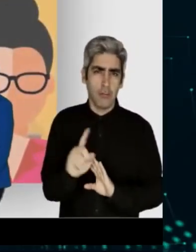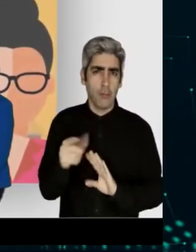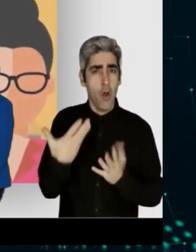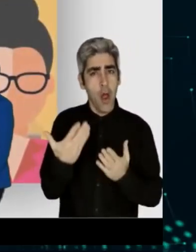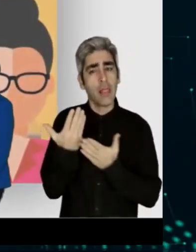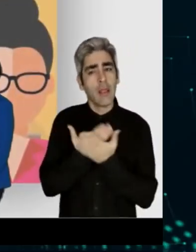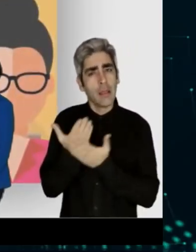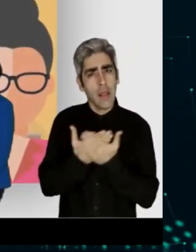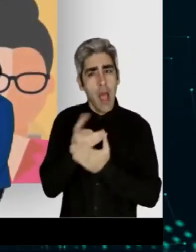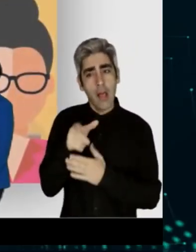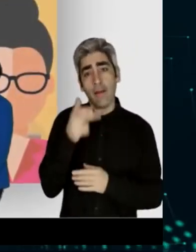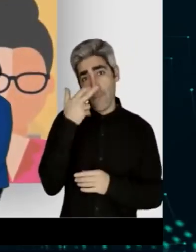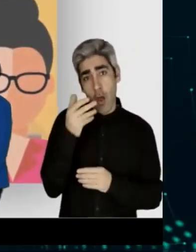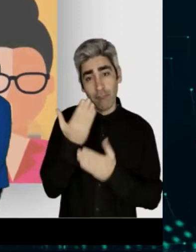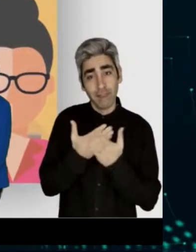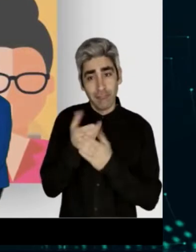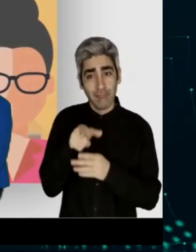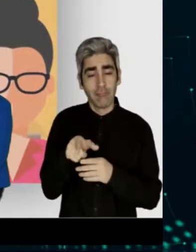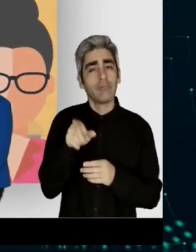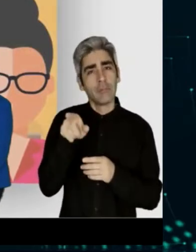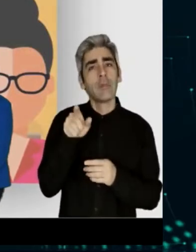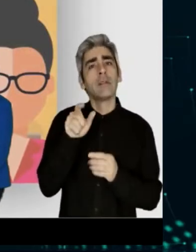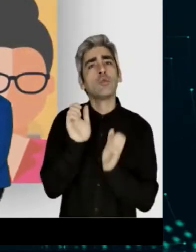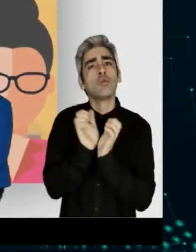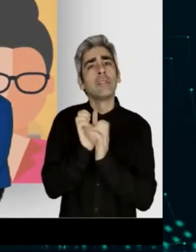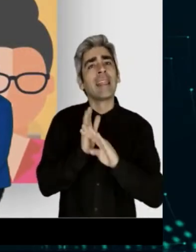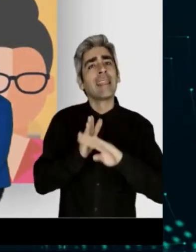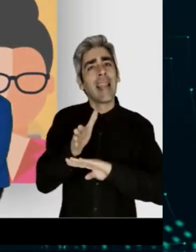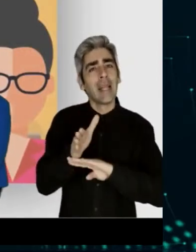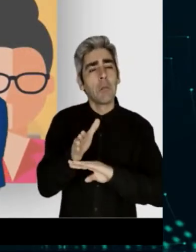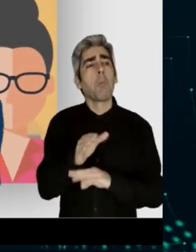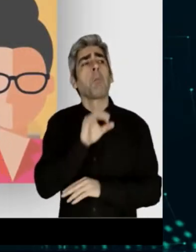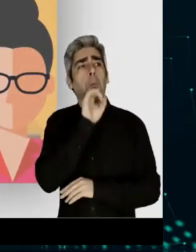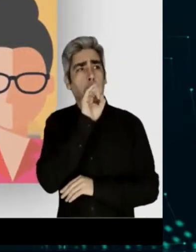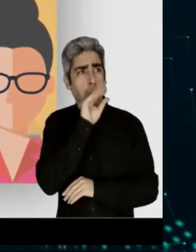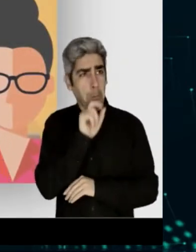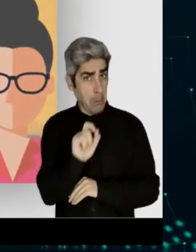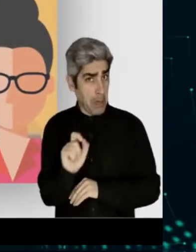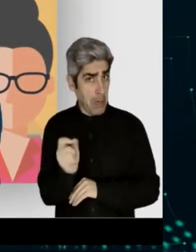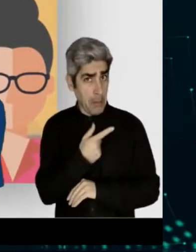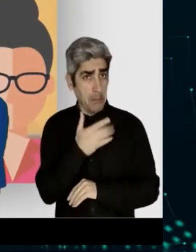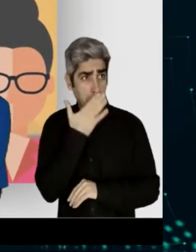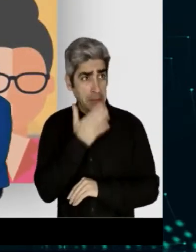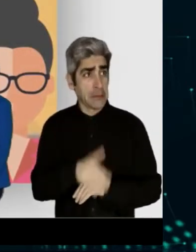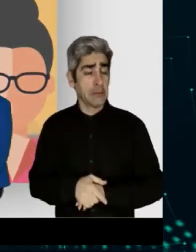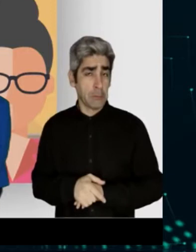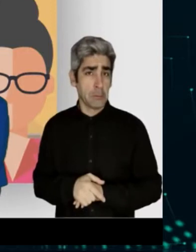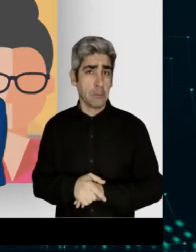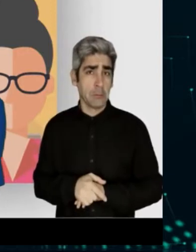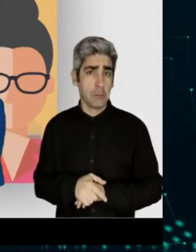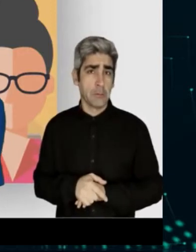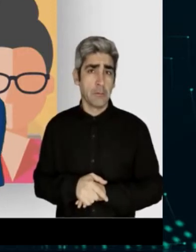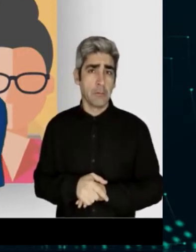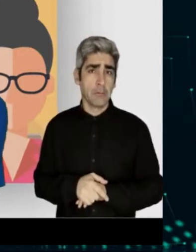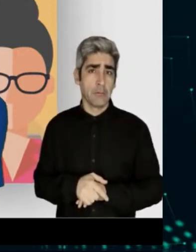Administração Pública, afirmando a diferenciação e a excelência dos nossos serviços. Olá, sou a Ana Vasques, o Vogal do Instituto de Segurança